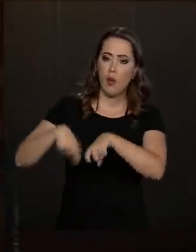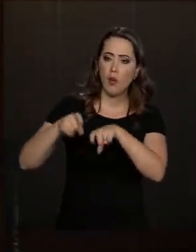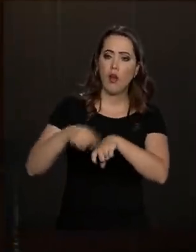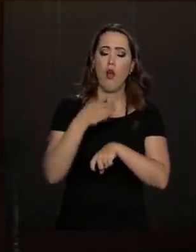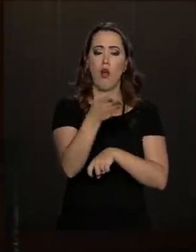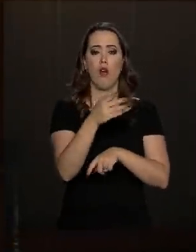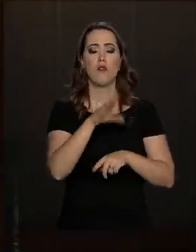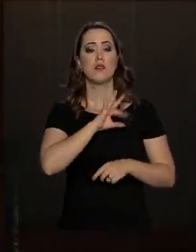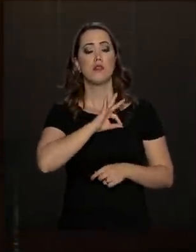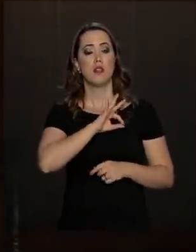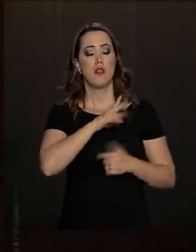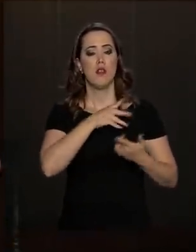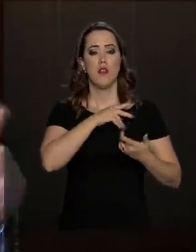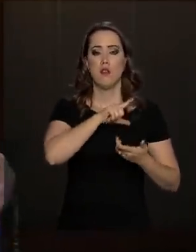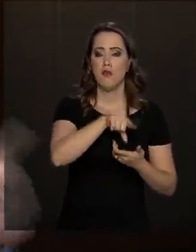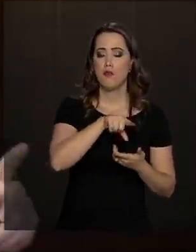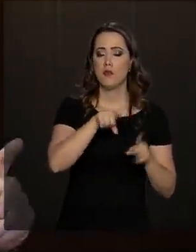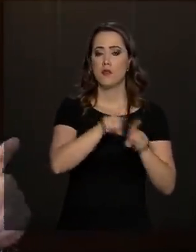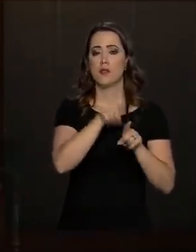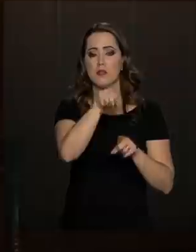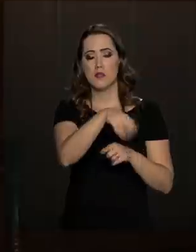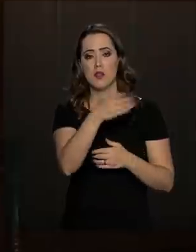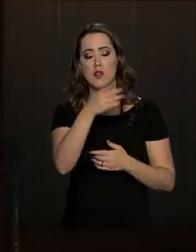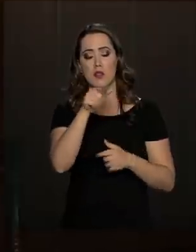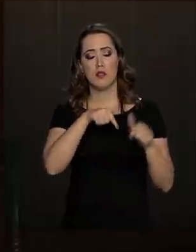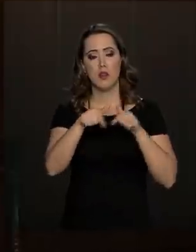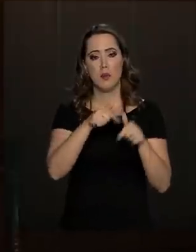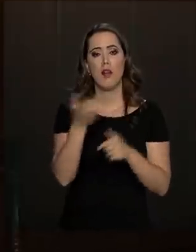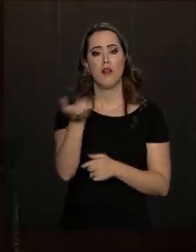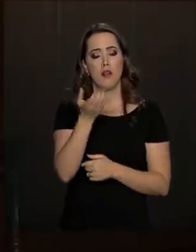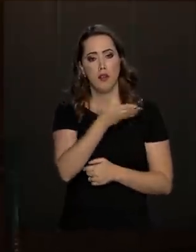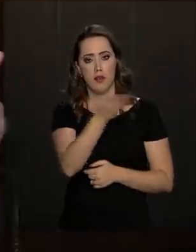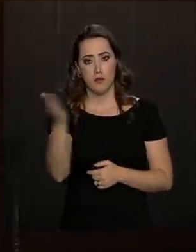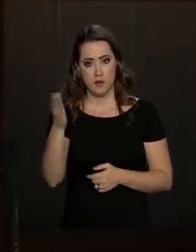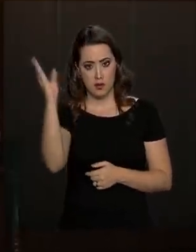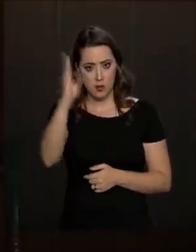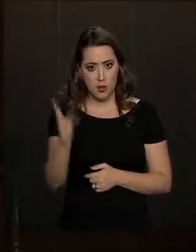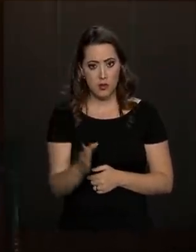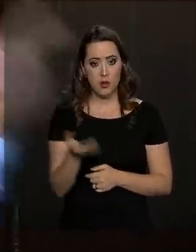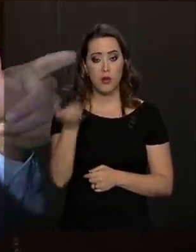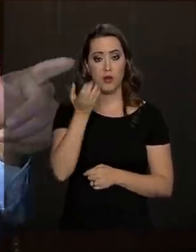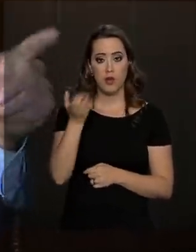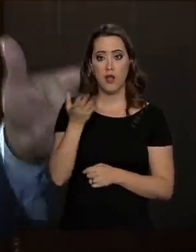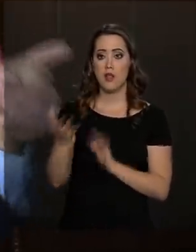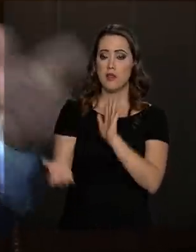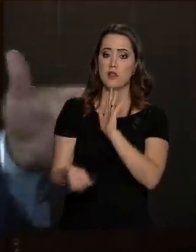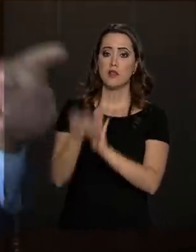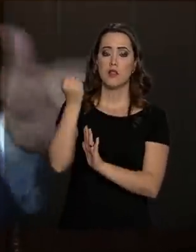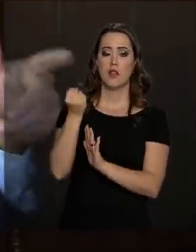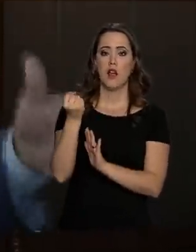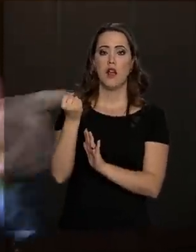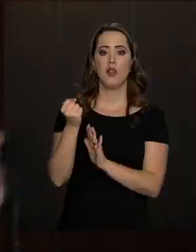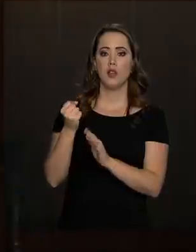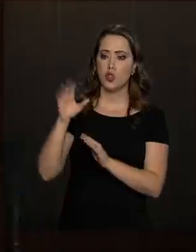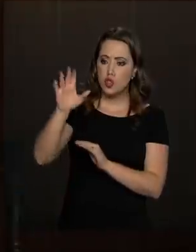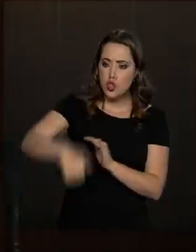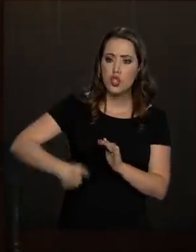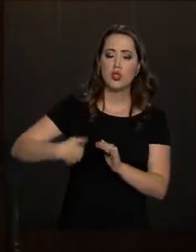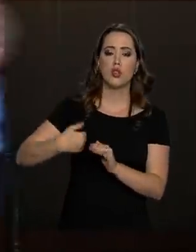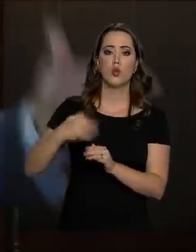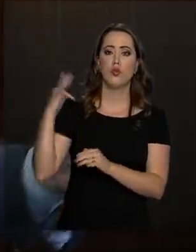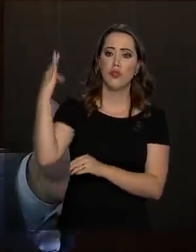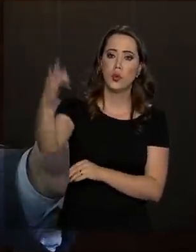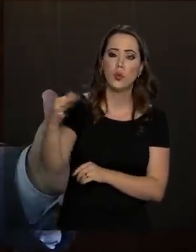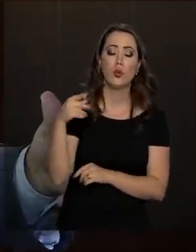civil, seja quem for você, o brasileiro, você quer alguma coisa para você, vá lá e saque contra o futuro dos seus filhos e netos.